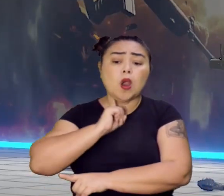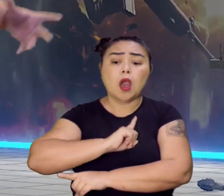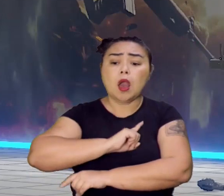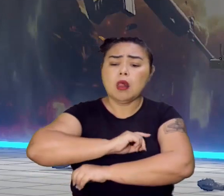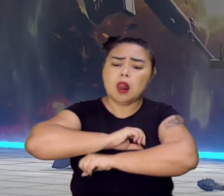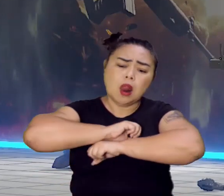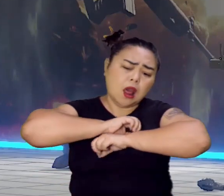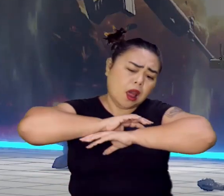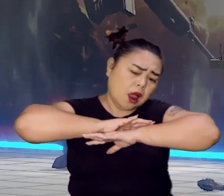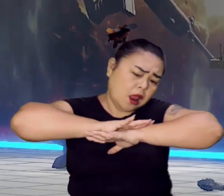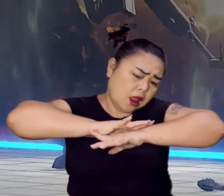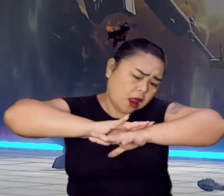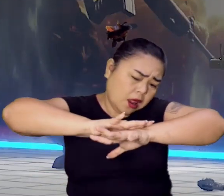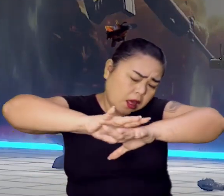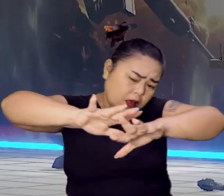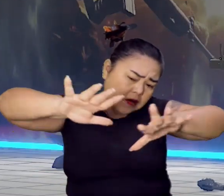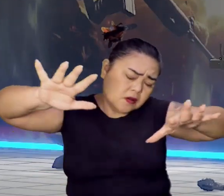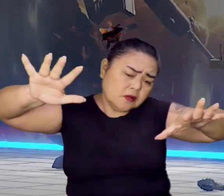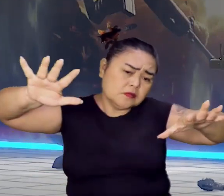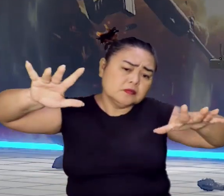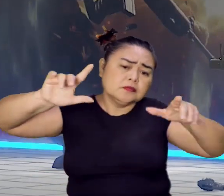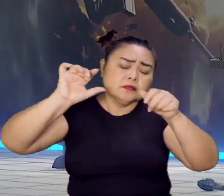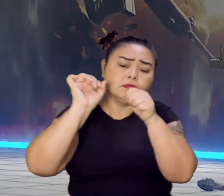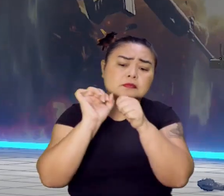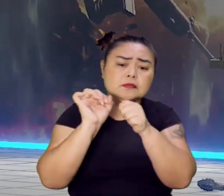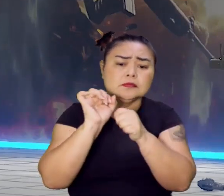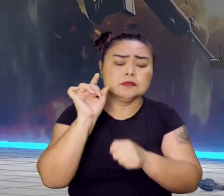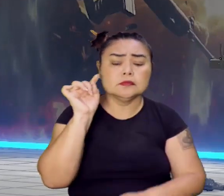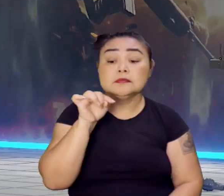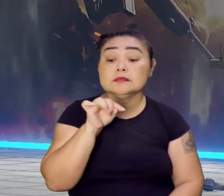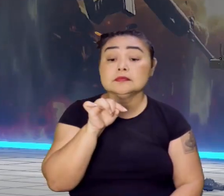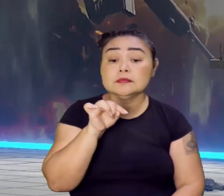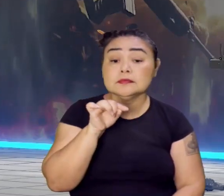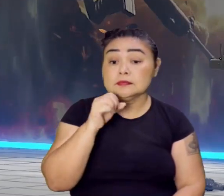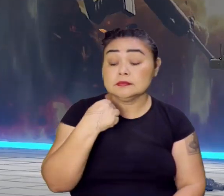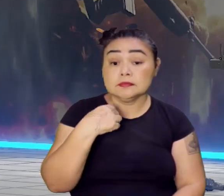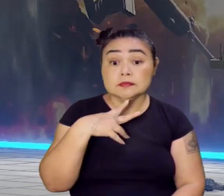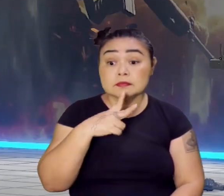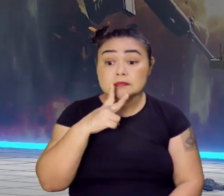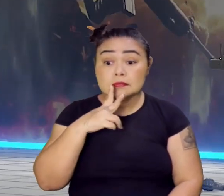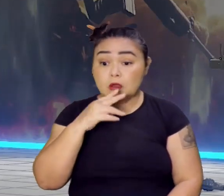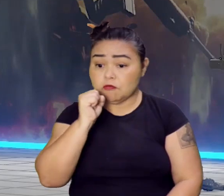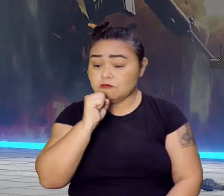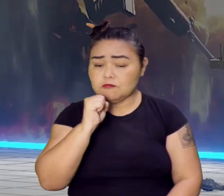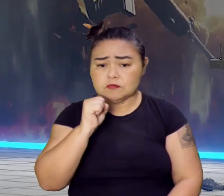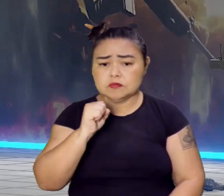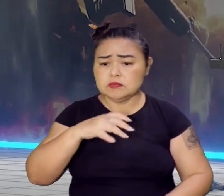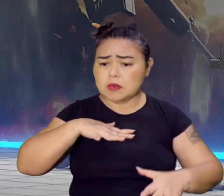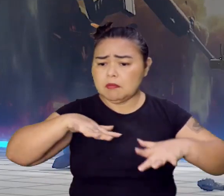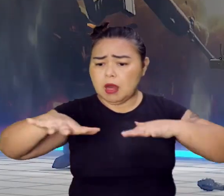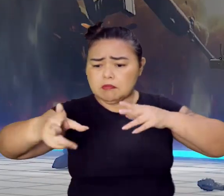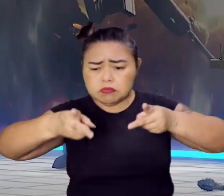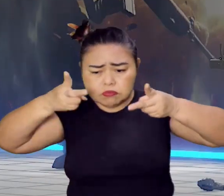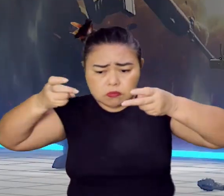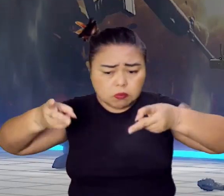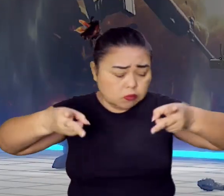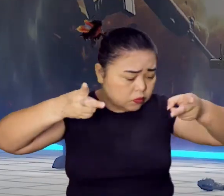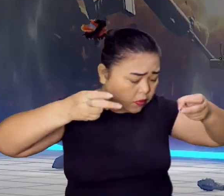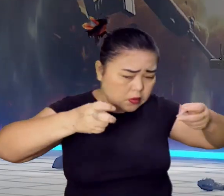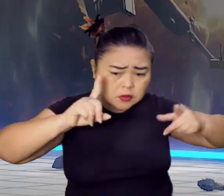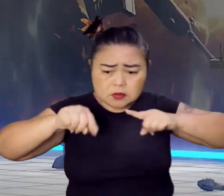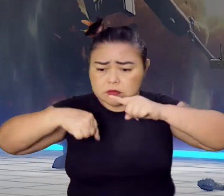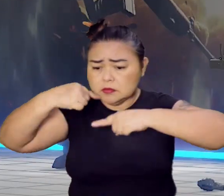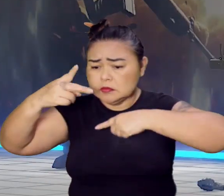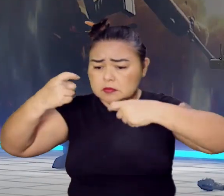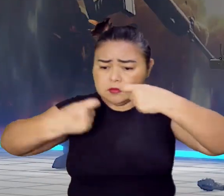estourar. O boom do ouro vai estourar de uma forma tão grande ali, que eles começam a explorar, depois tem a guerra dos